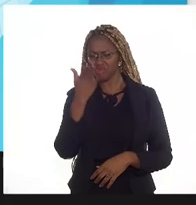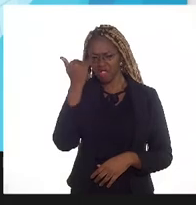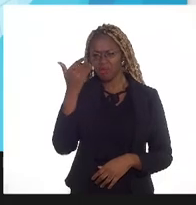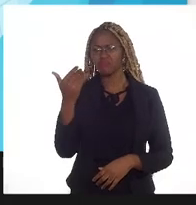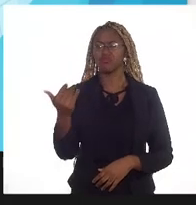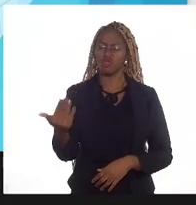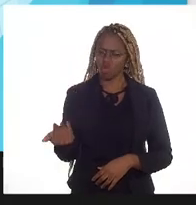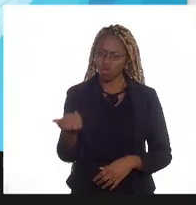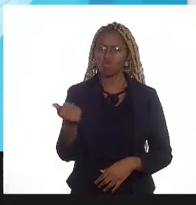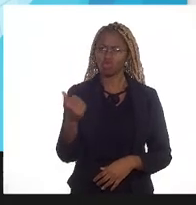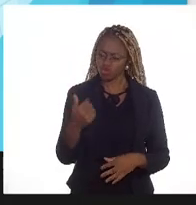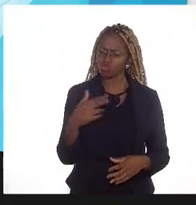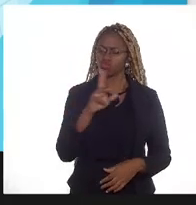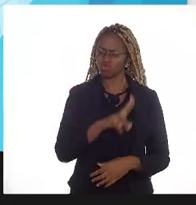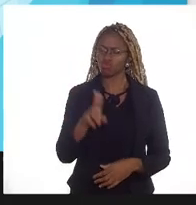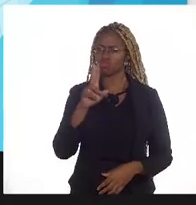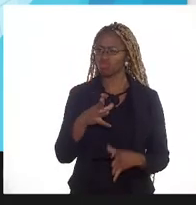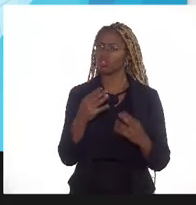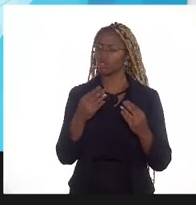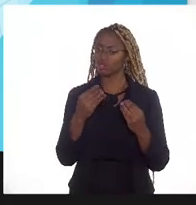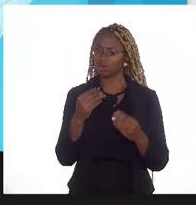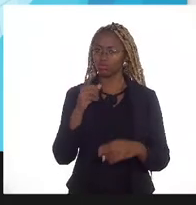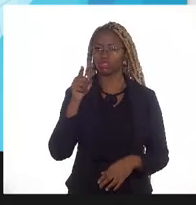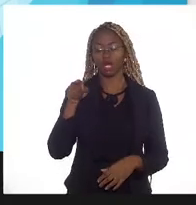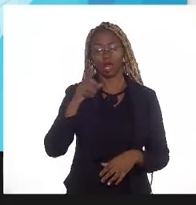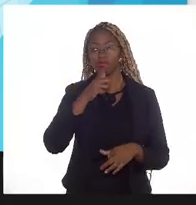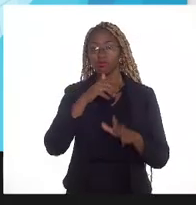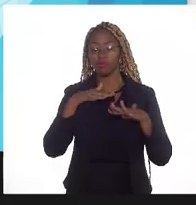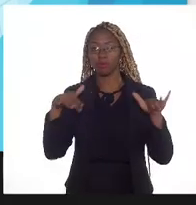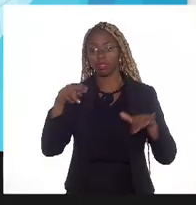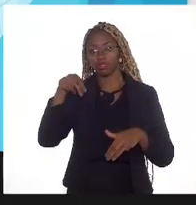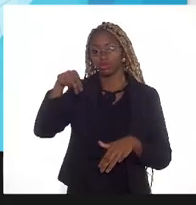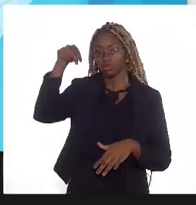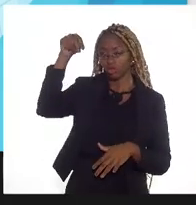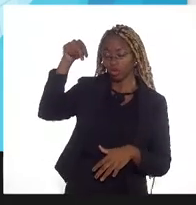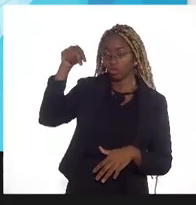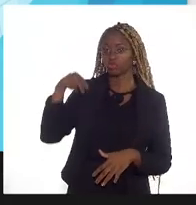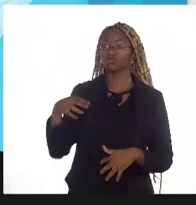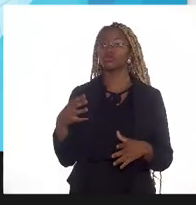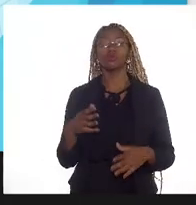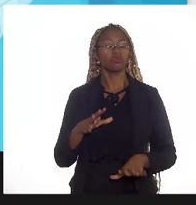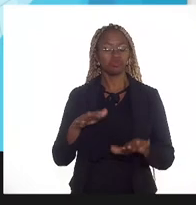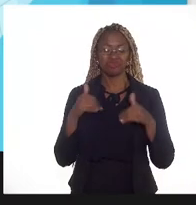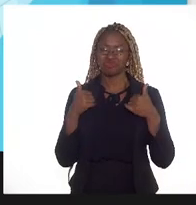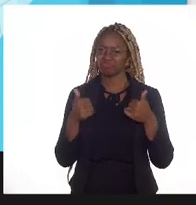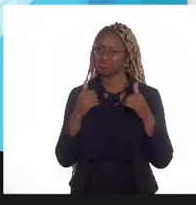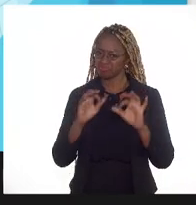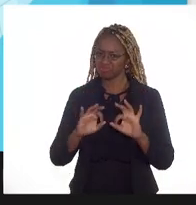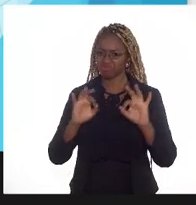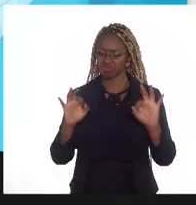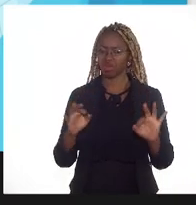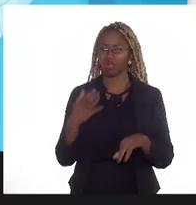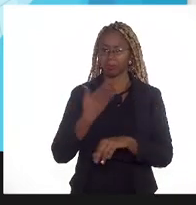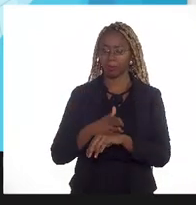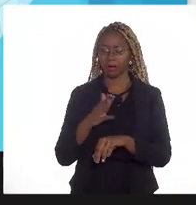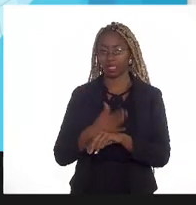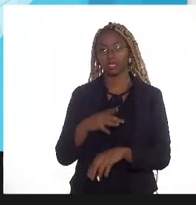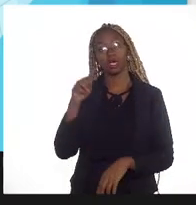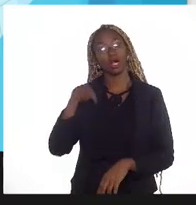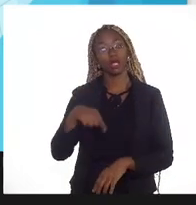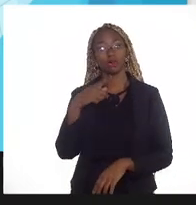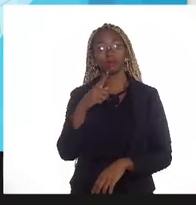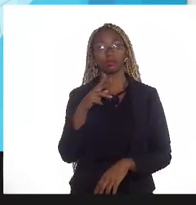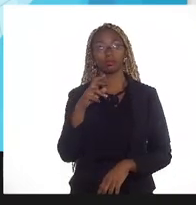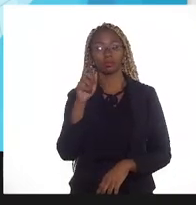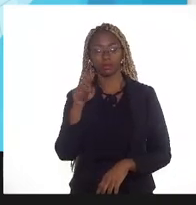utilizado no Mar do Norte com muita eficácia aqui no pré-sal vai ser a